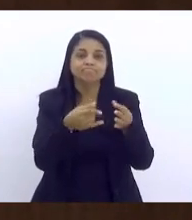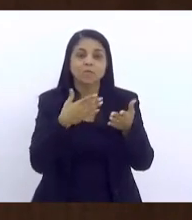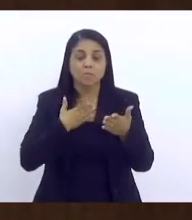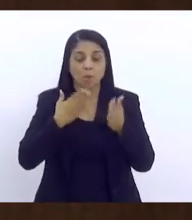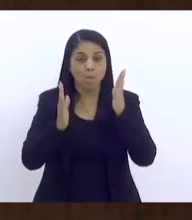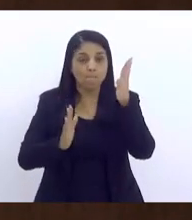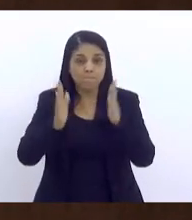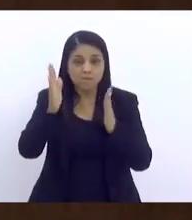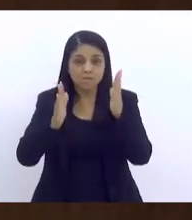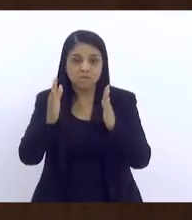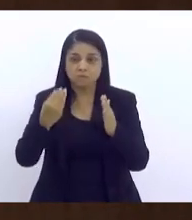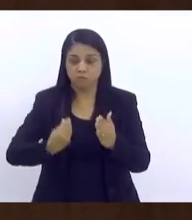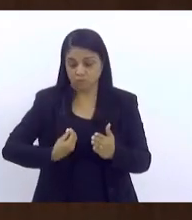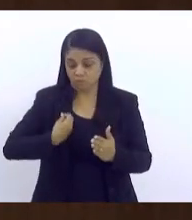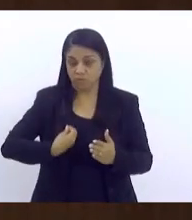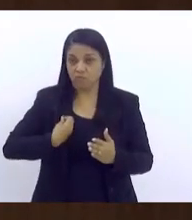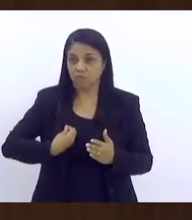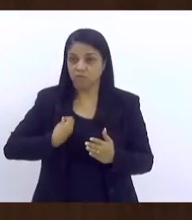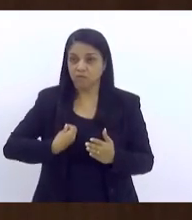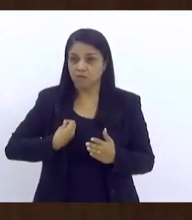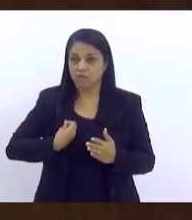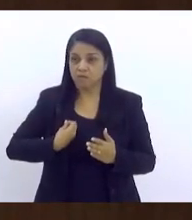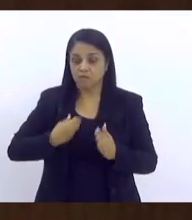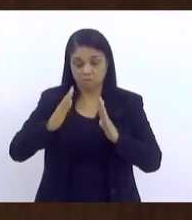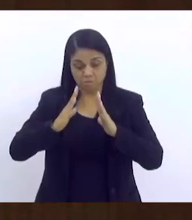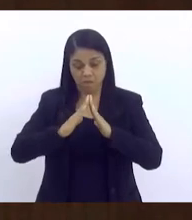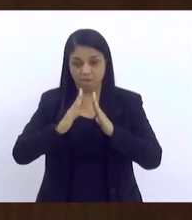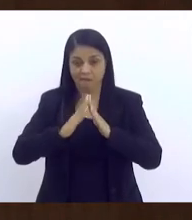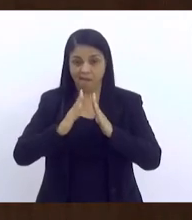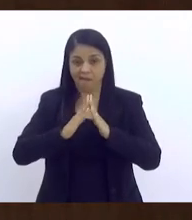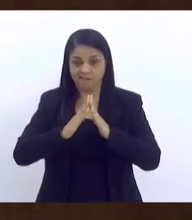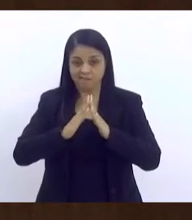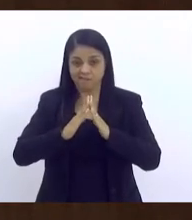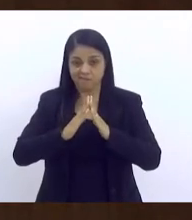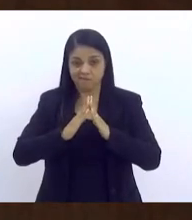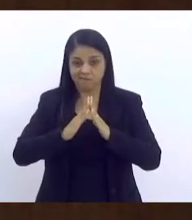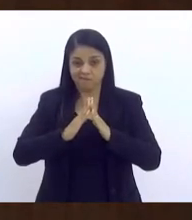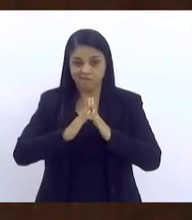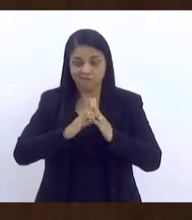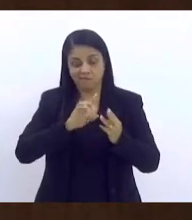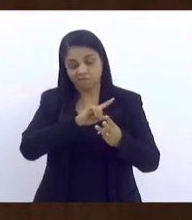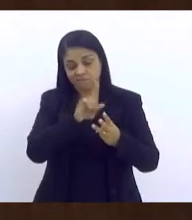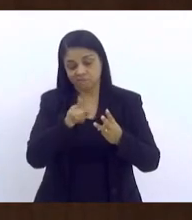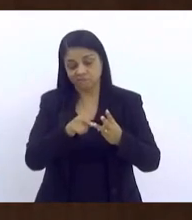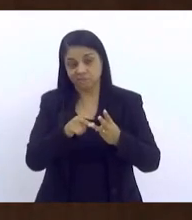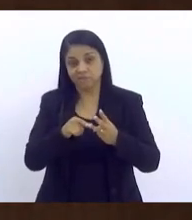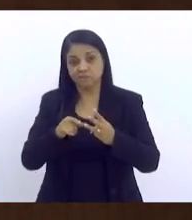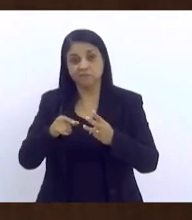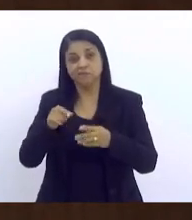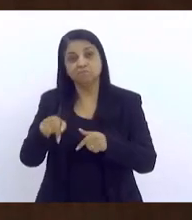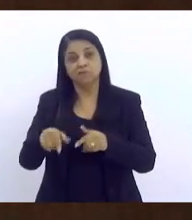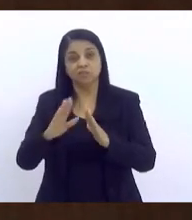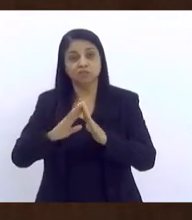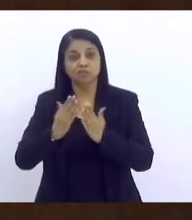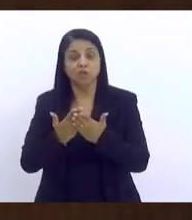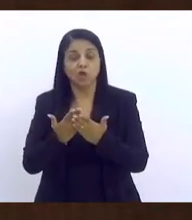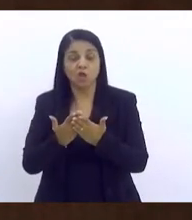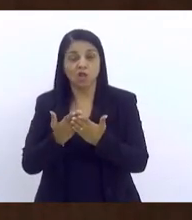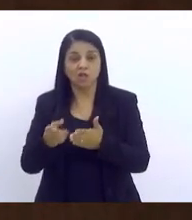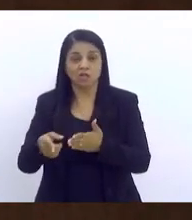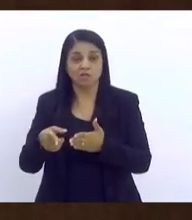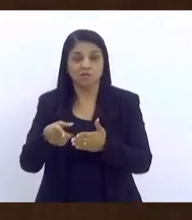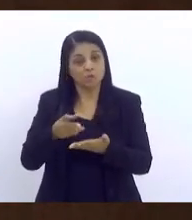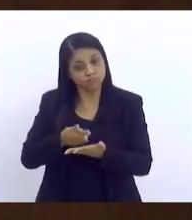da minha vida, vivo um período na minha casa e o outro período, o terceiro período, é na escola. Eu só vou sair de lá na